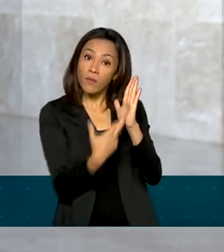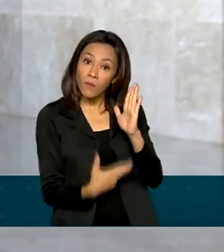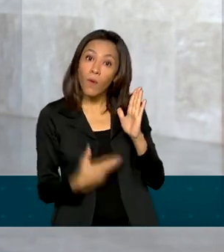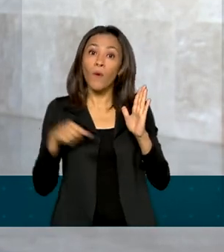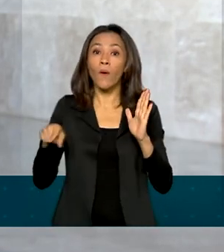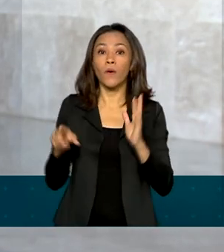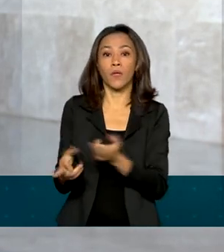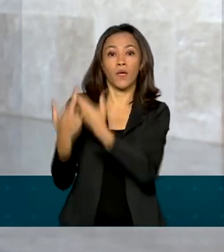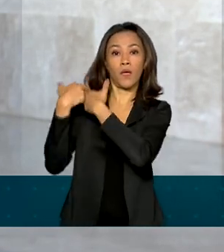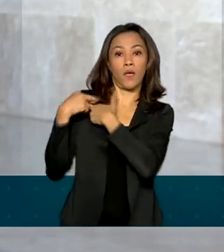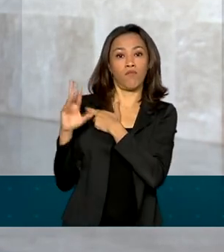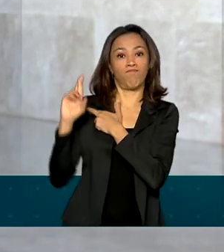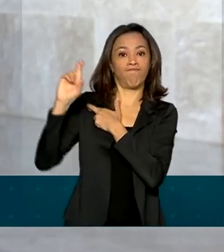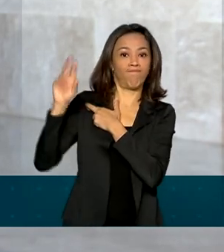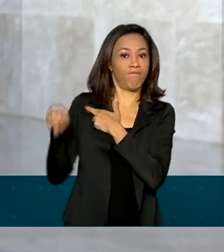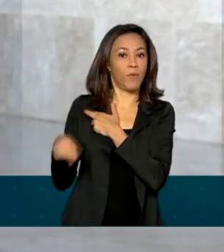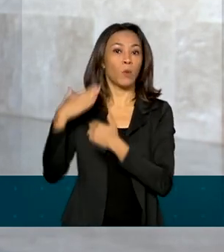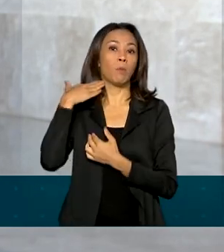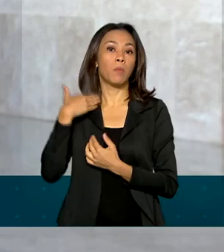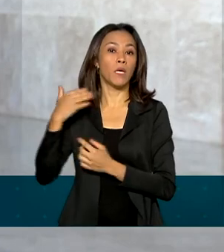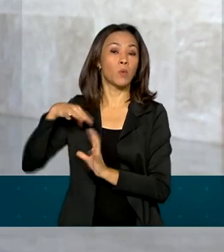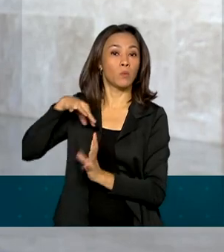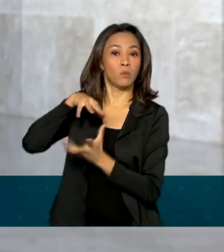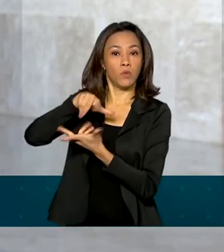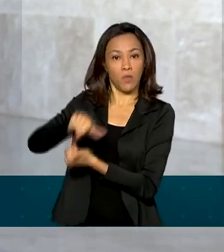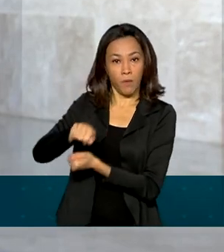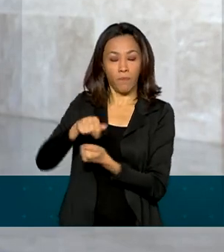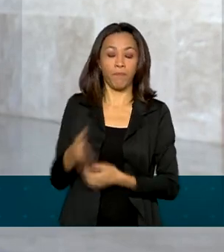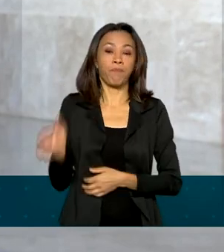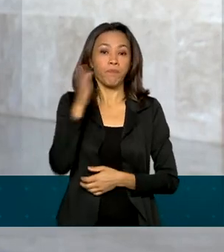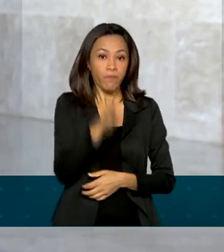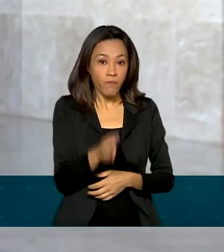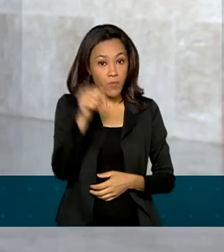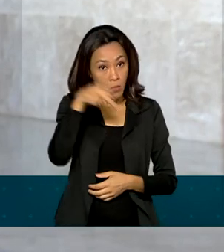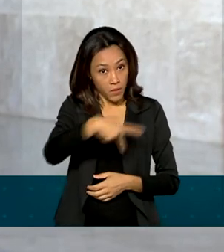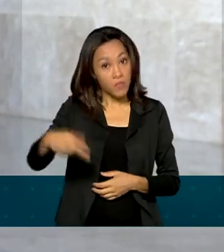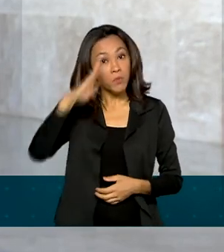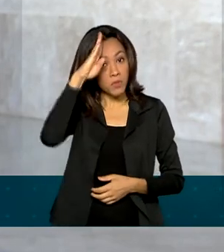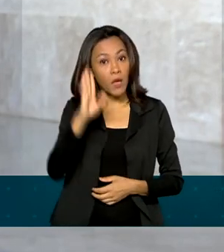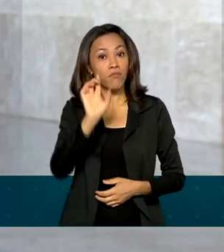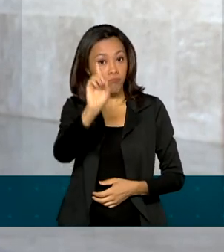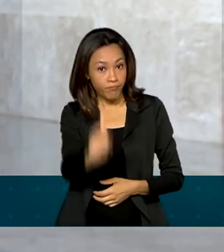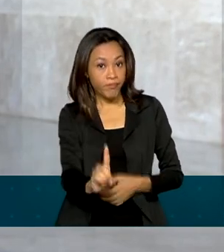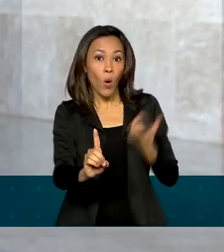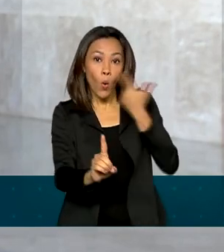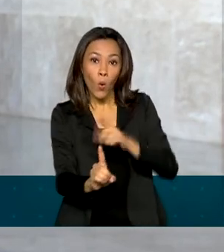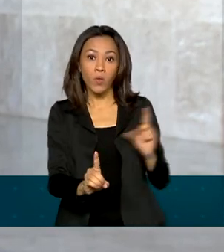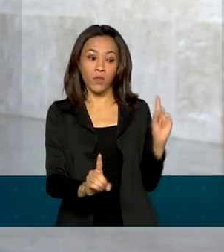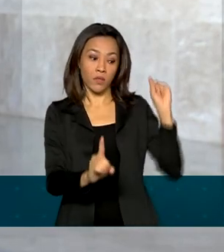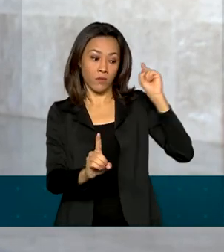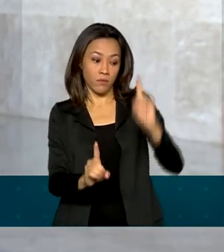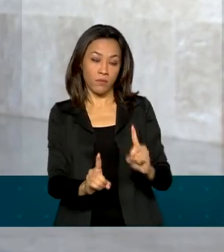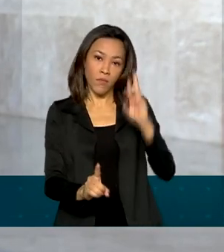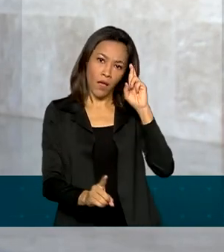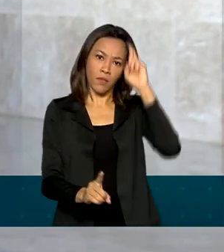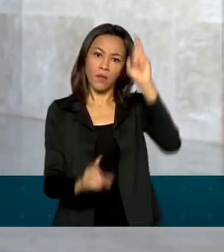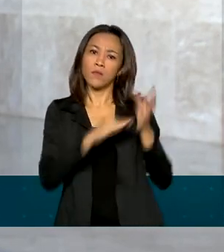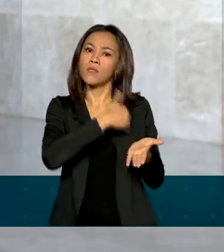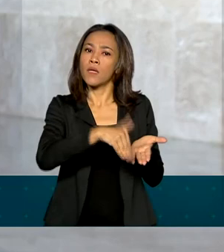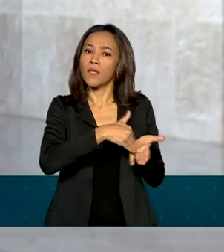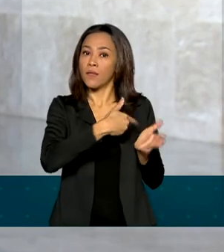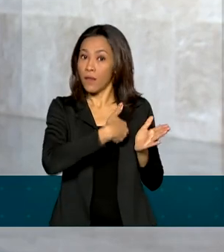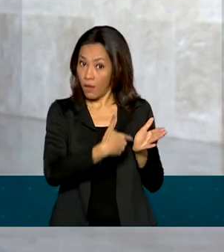pelo Banco Mundial. Além do presidente Jair Bolsonaro, participam outras autoridades, como os secretários de